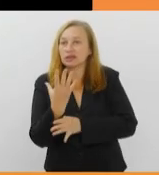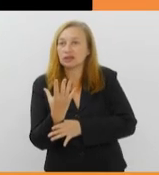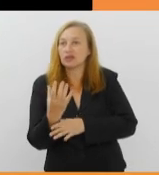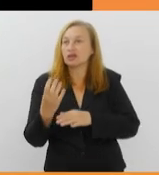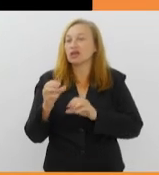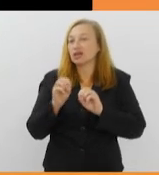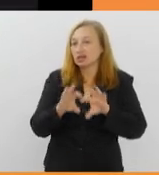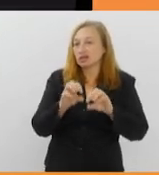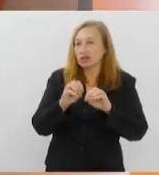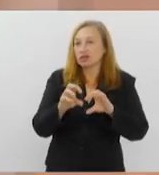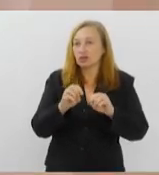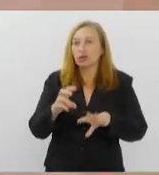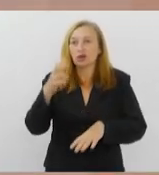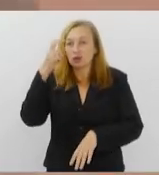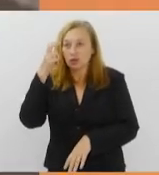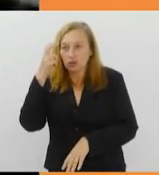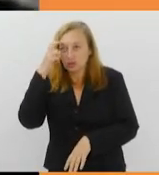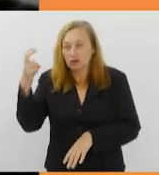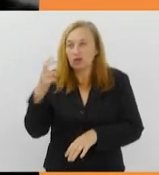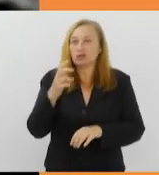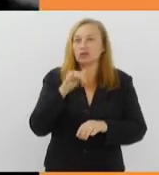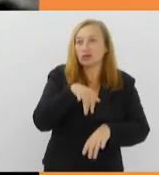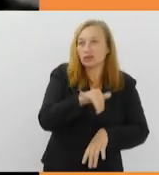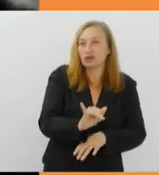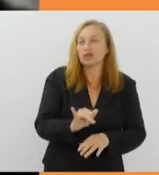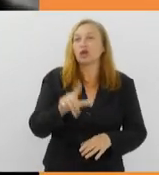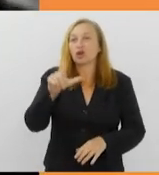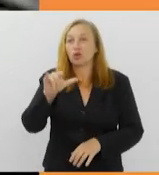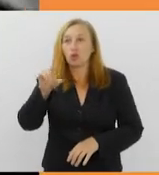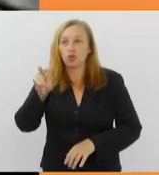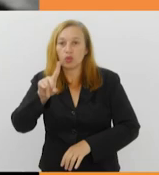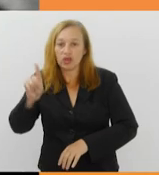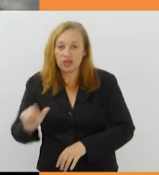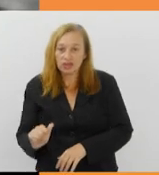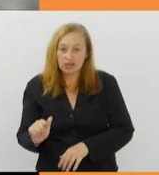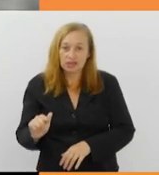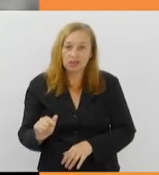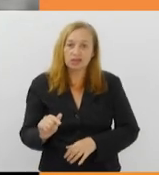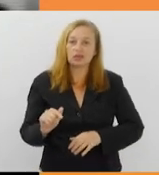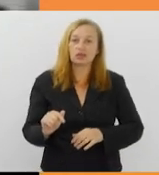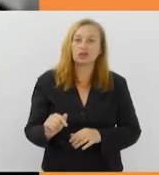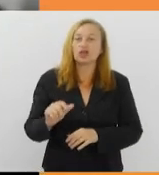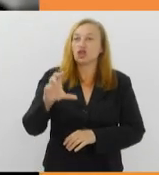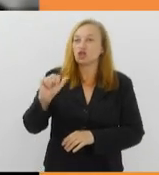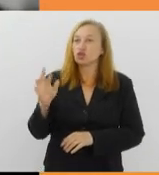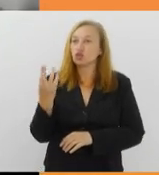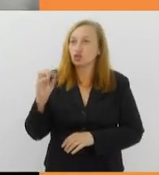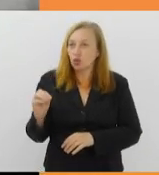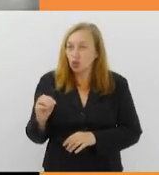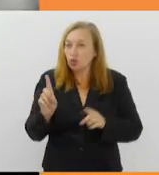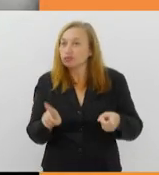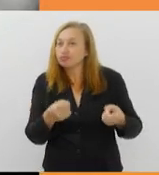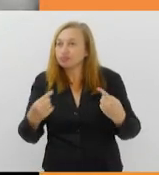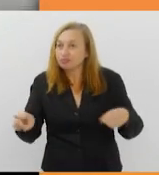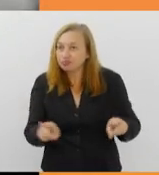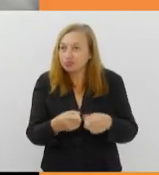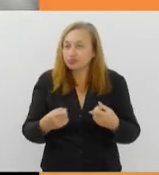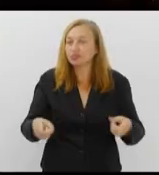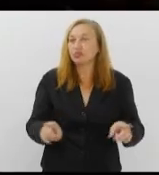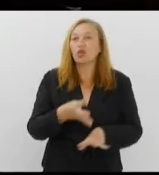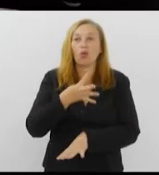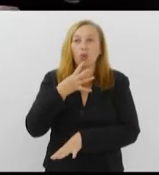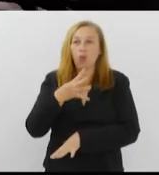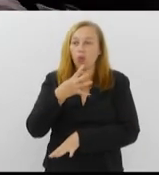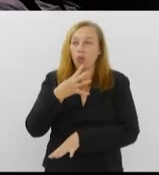e Cultural de Nova Iguaçu. Luiz Americano, um dos maiores compositores da história do choro e ainda pouco conhecido do grande público,